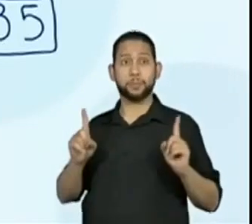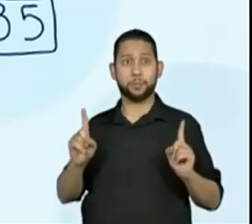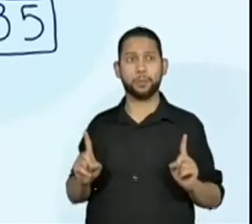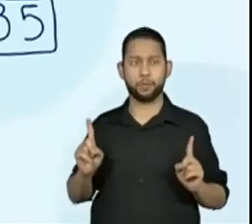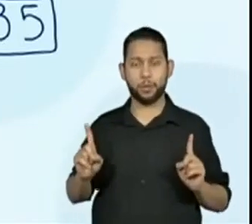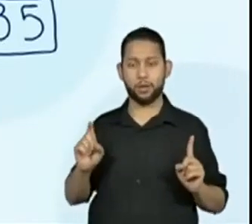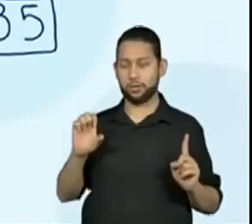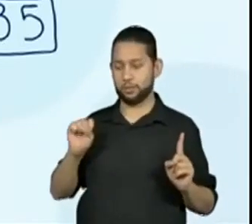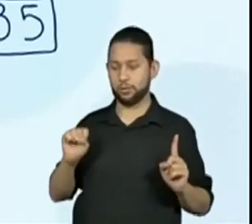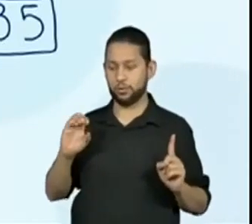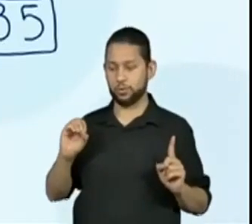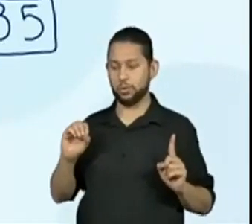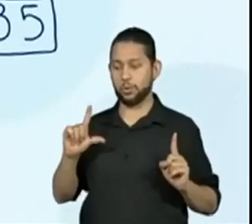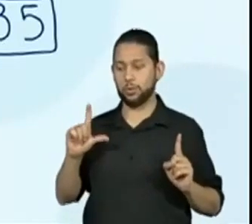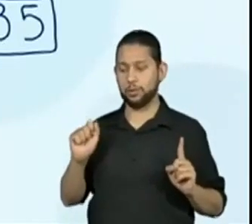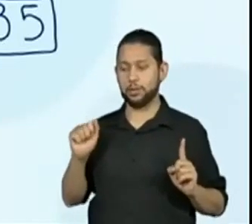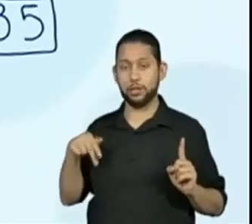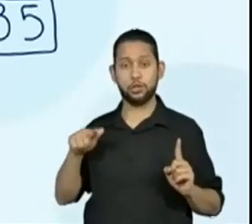Vou até colocar o nome dela aqui.